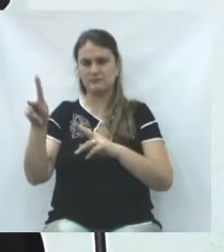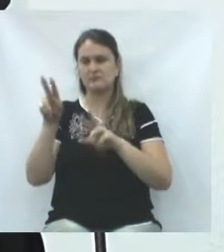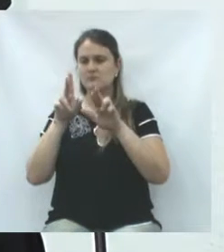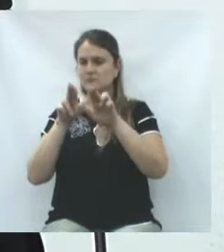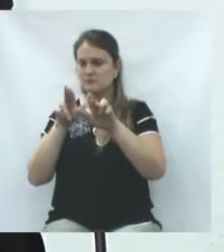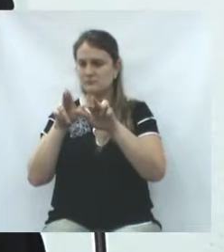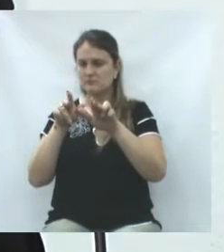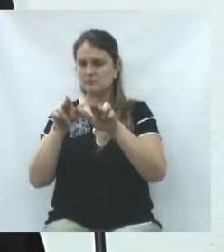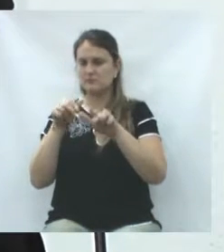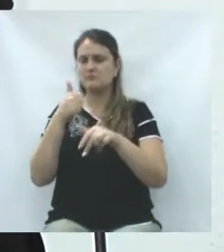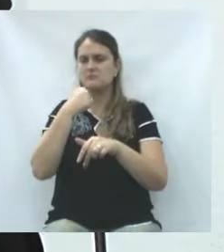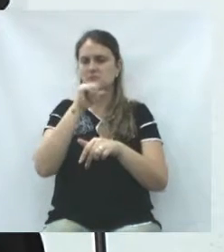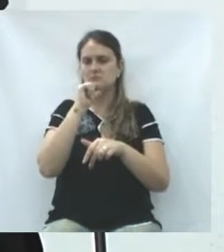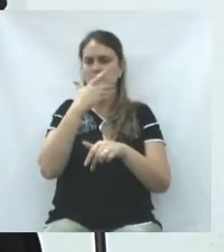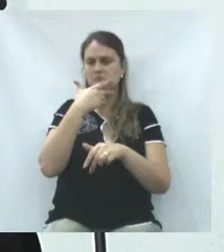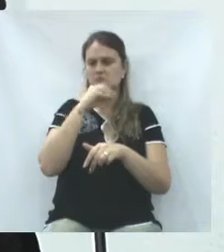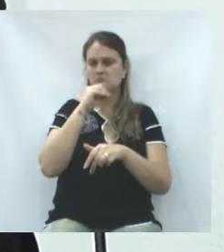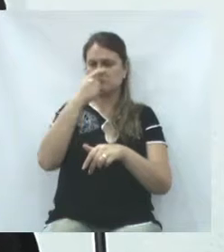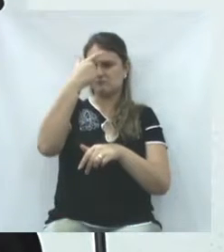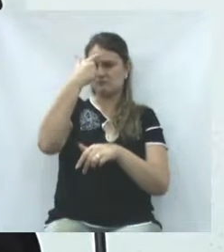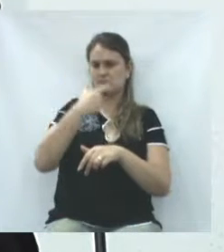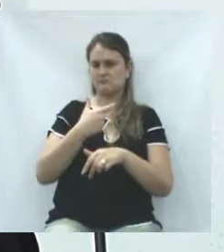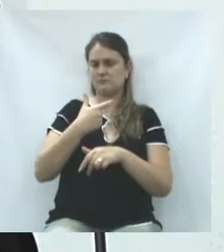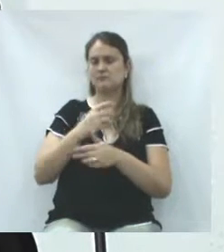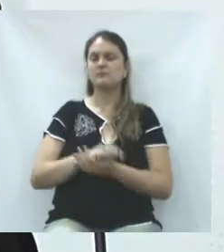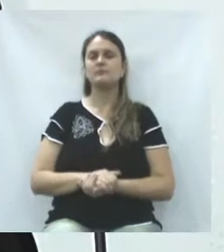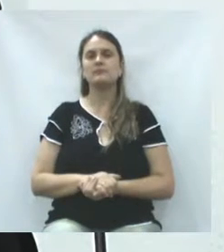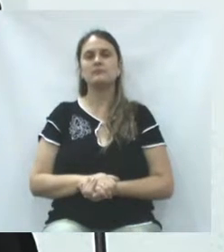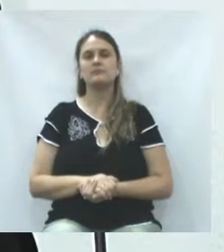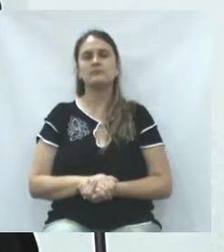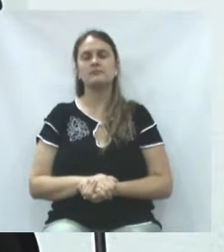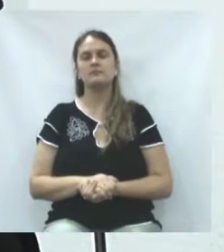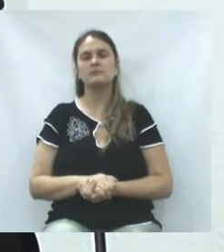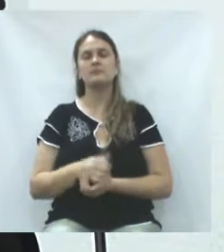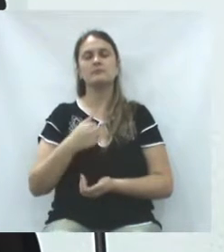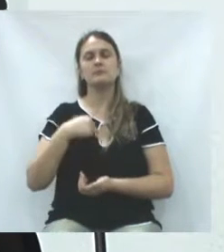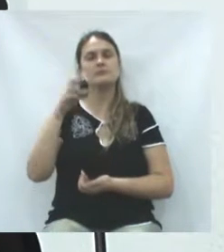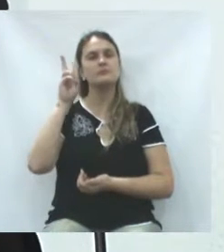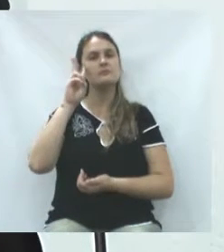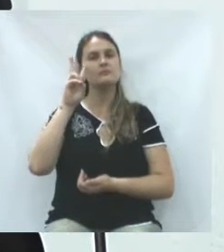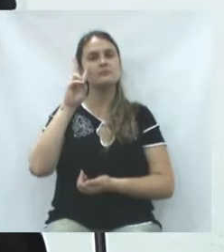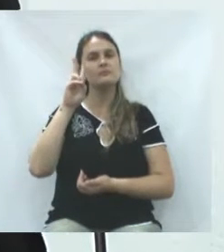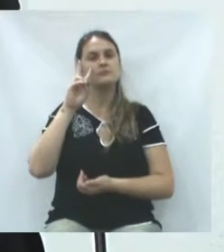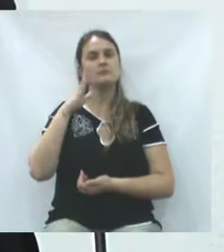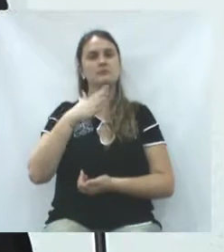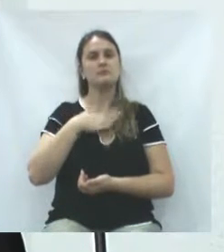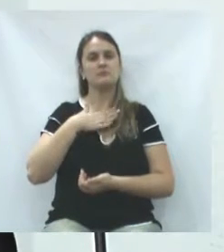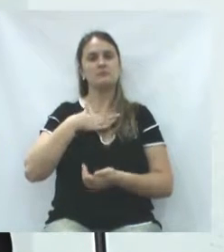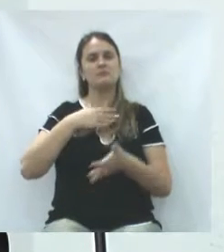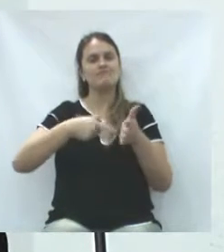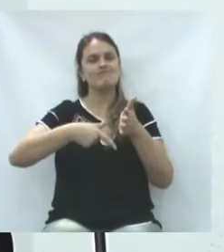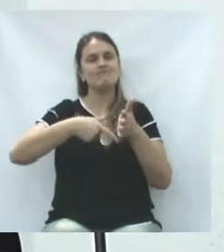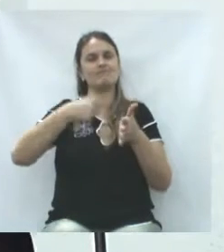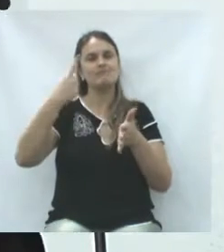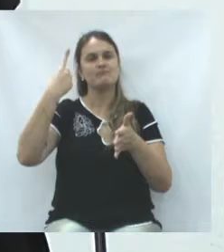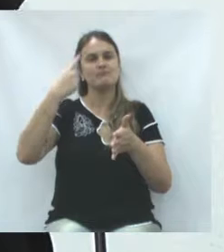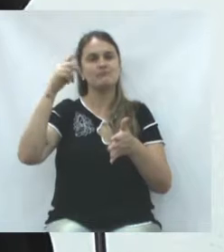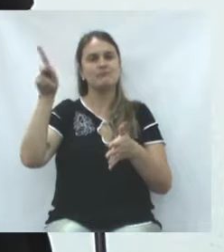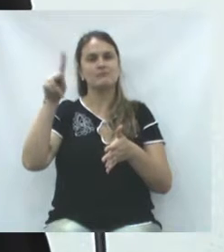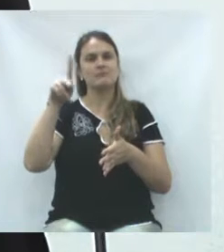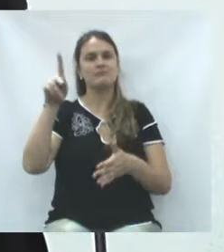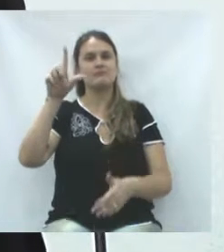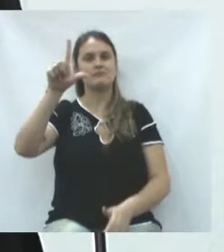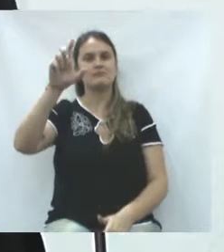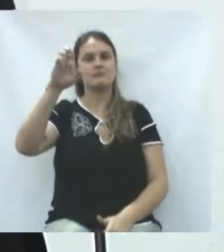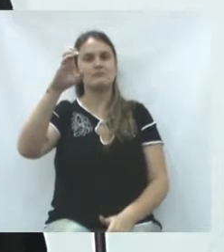como se fossem a eles os nossos pais. lembro da minha primeira professora,